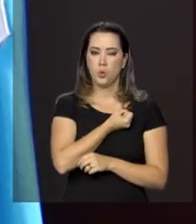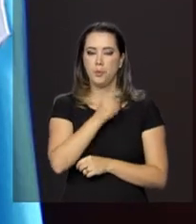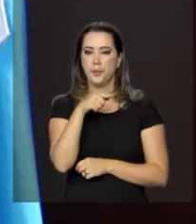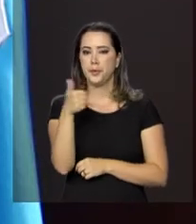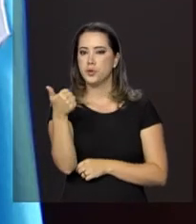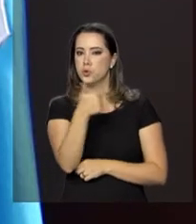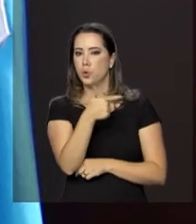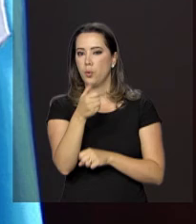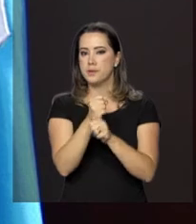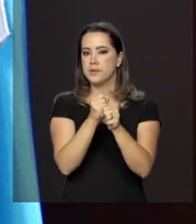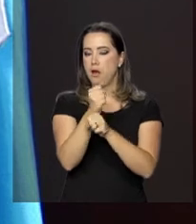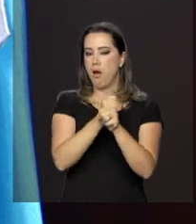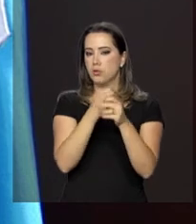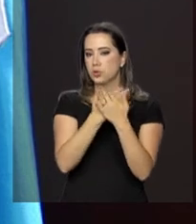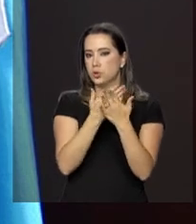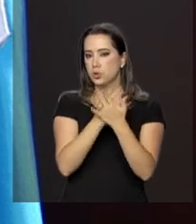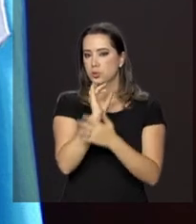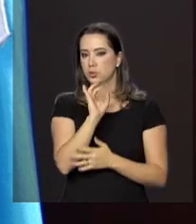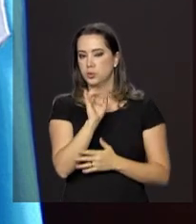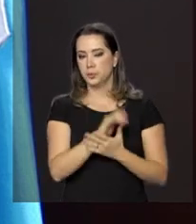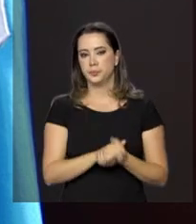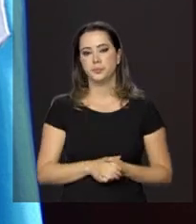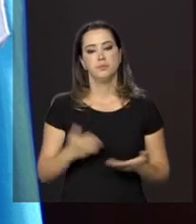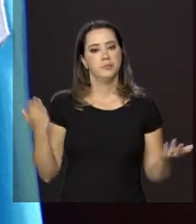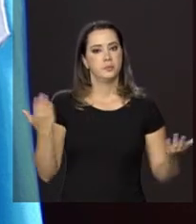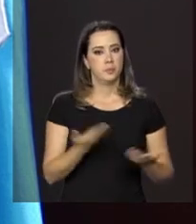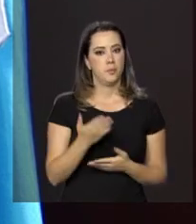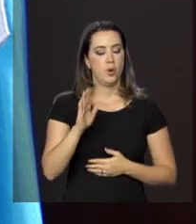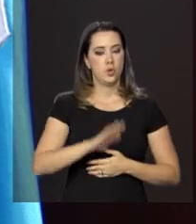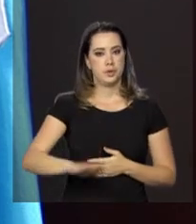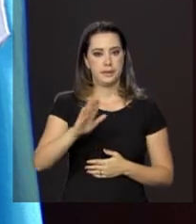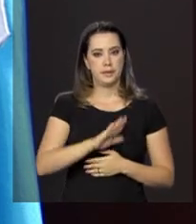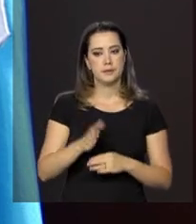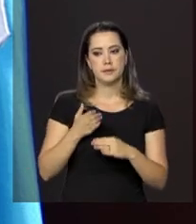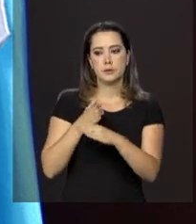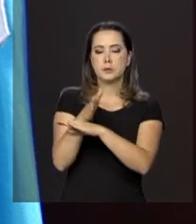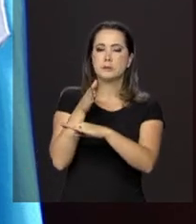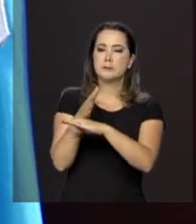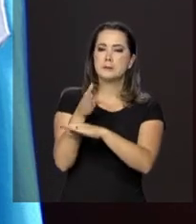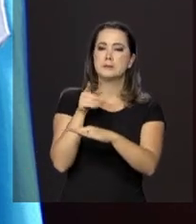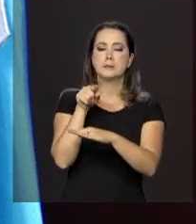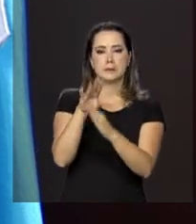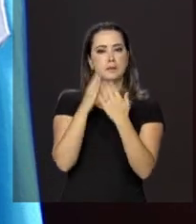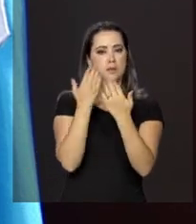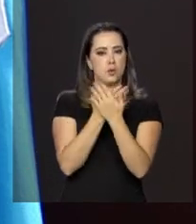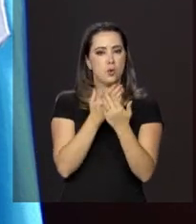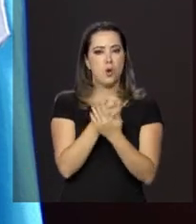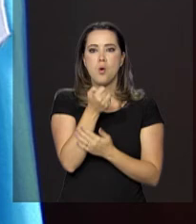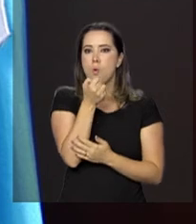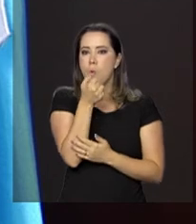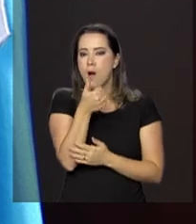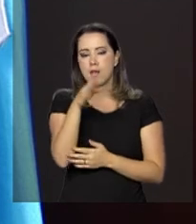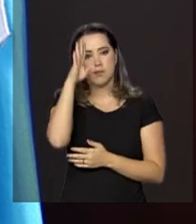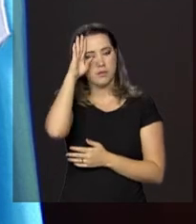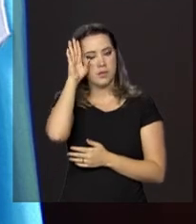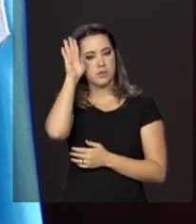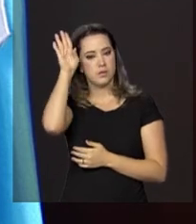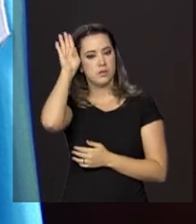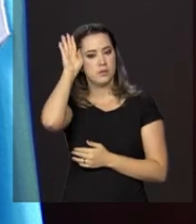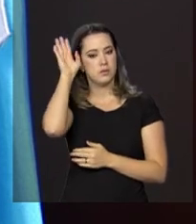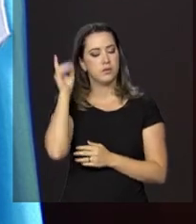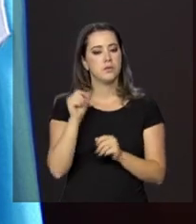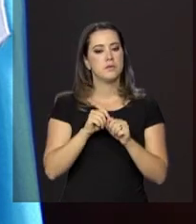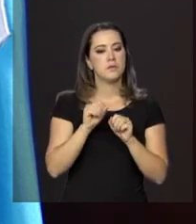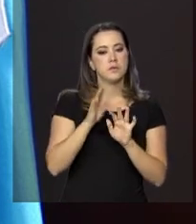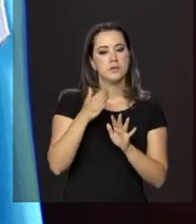Uma criança hoje que entra na escola tem a expectativa de quase completar o ensino superior. Ela vai